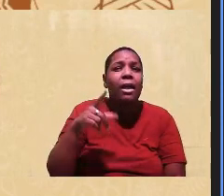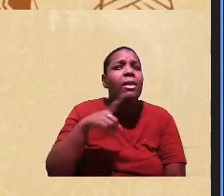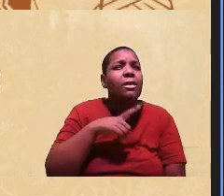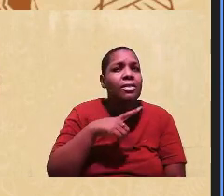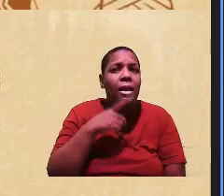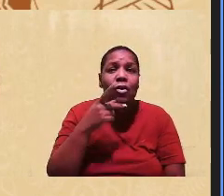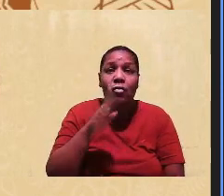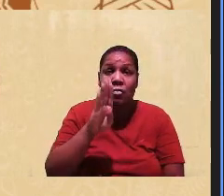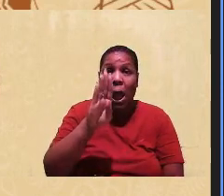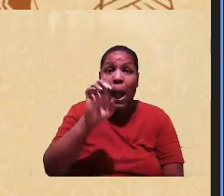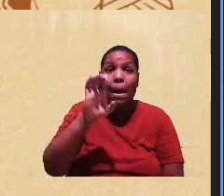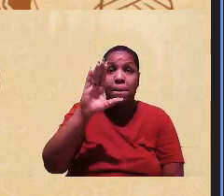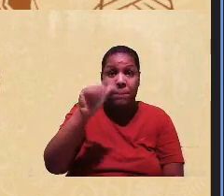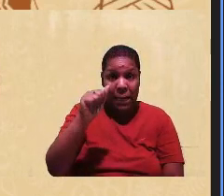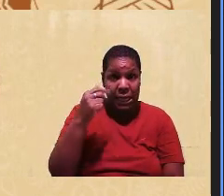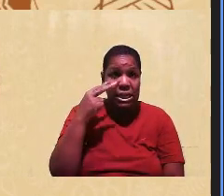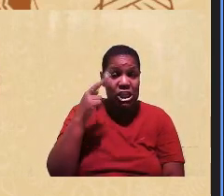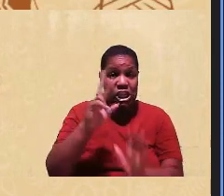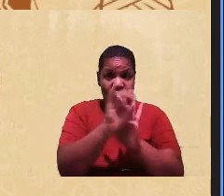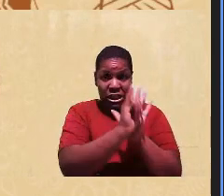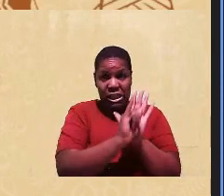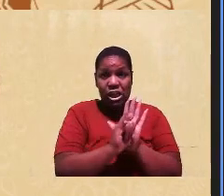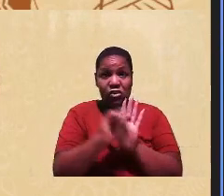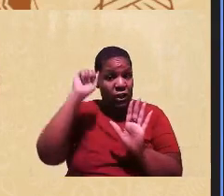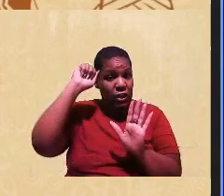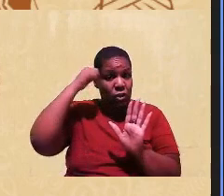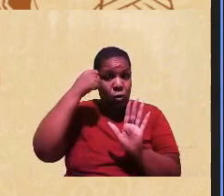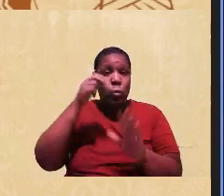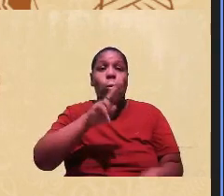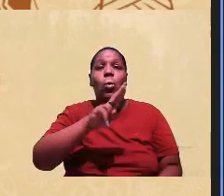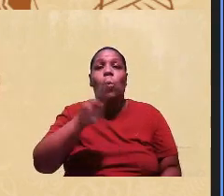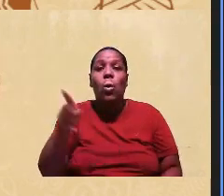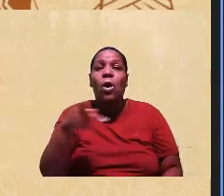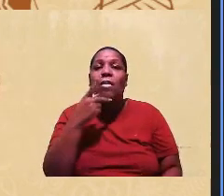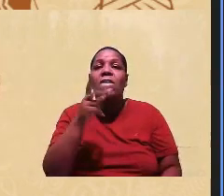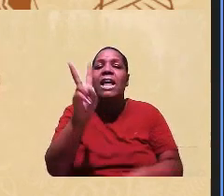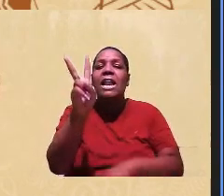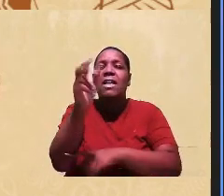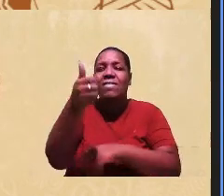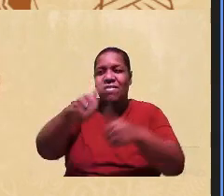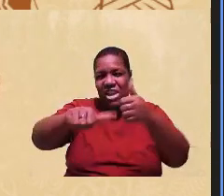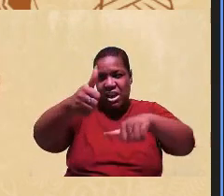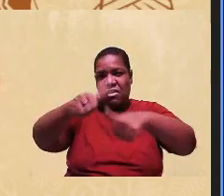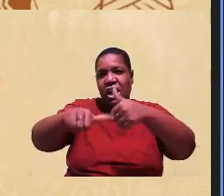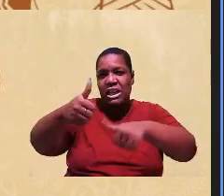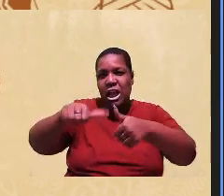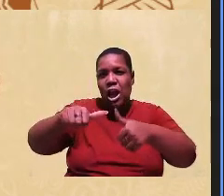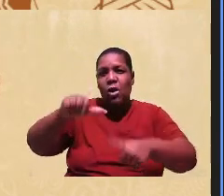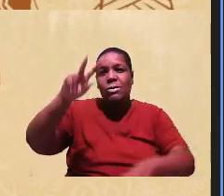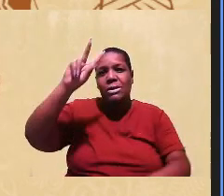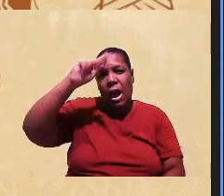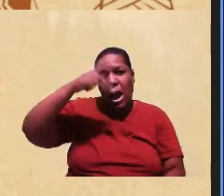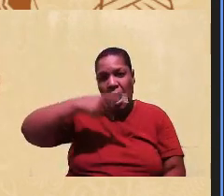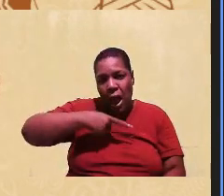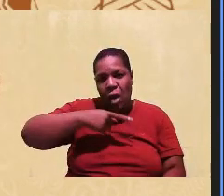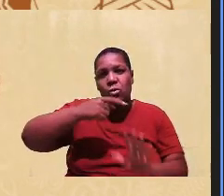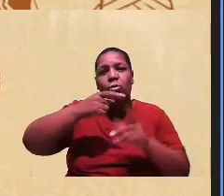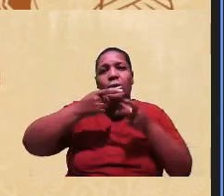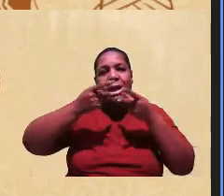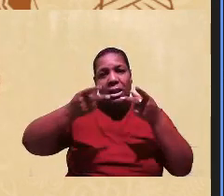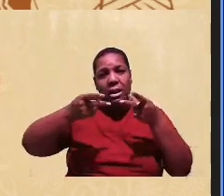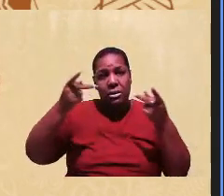bancas de heterogêntificação, que antes se chamava de verificação, da autodeclaração, desde